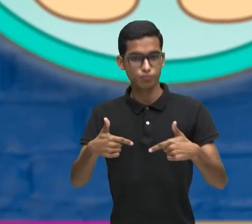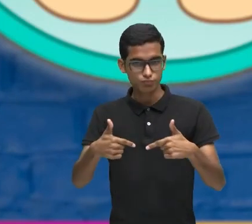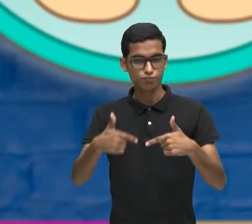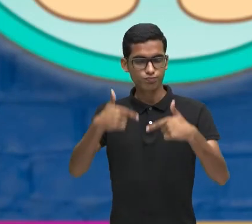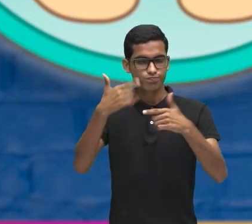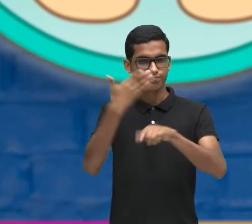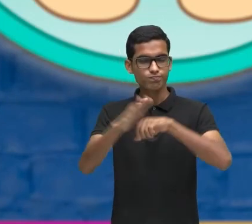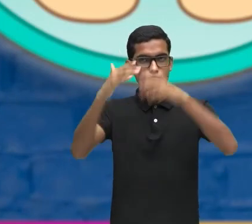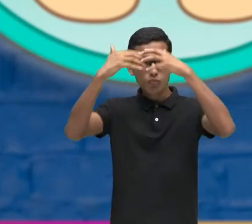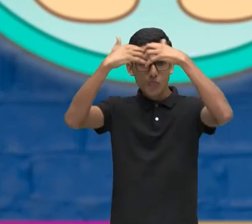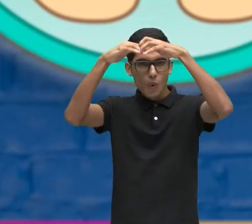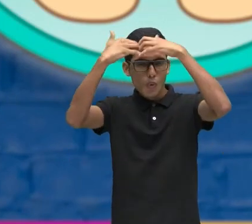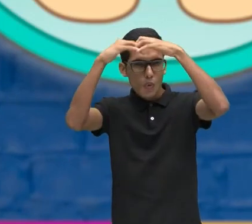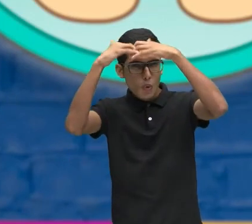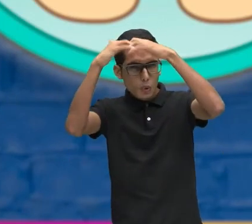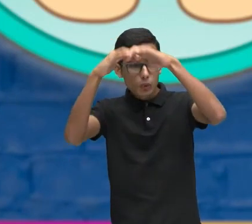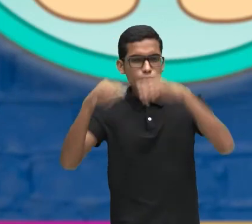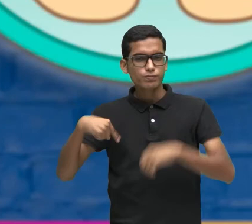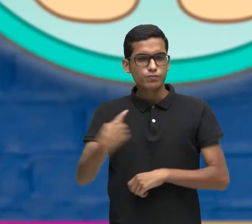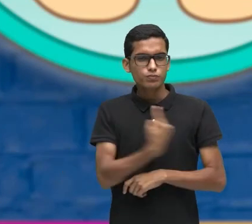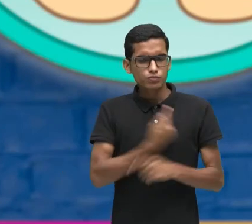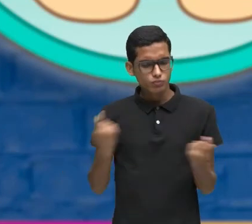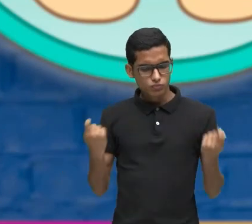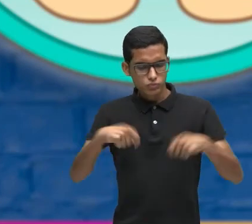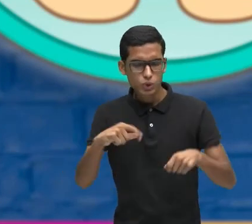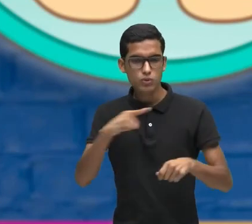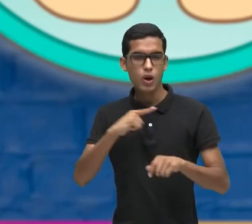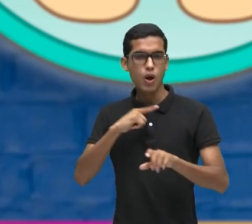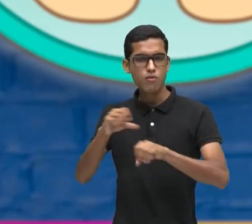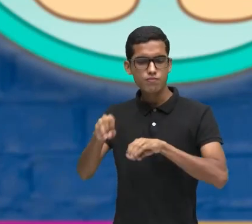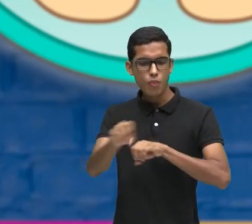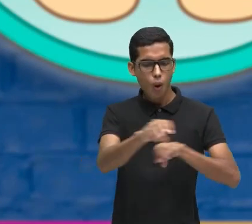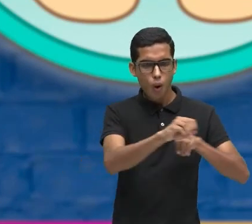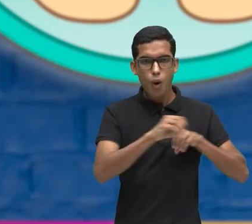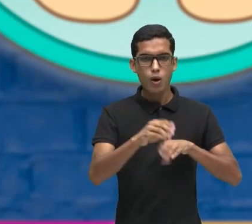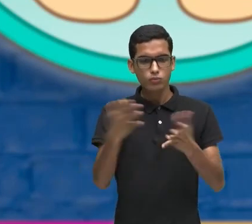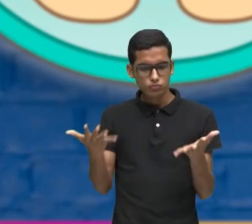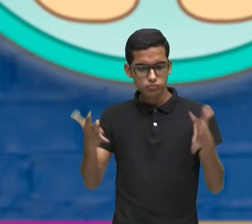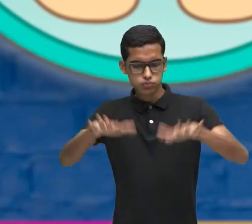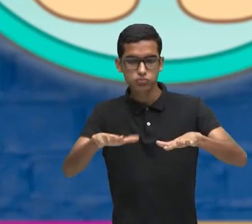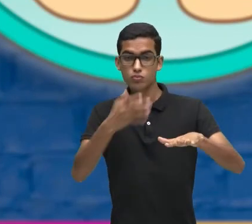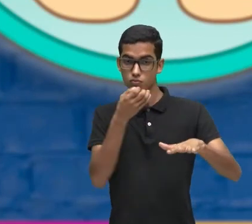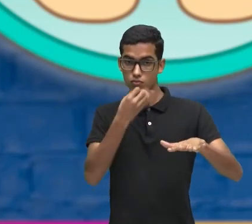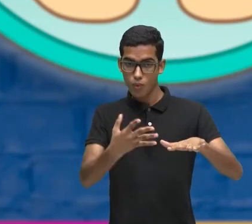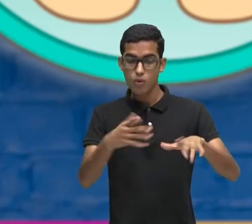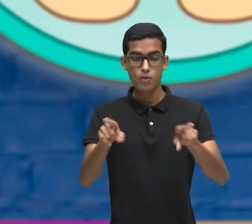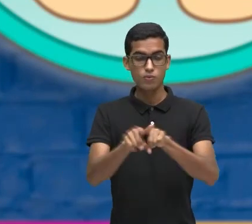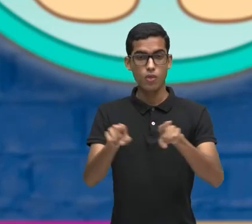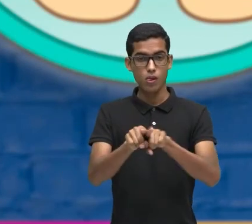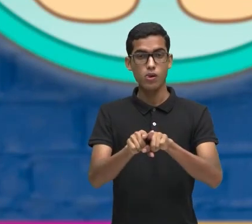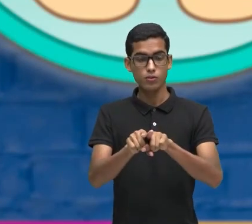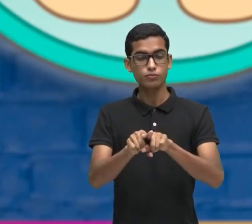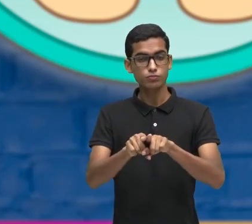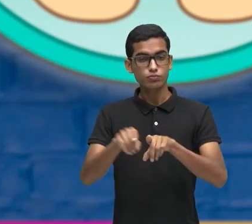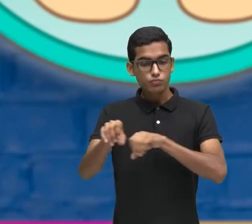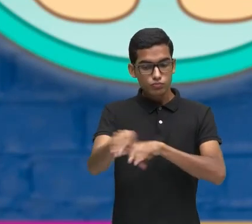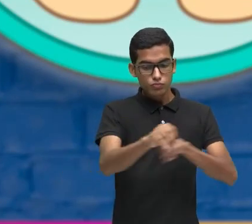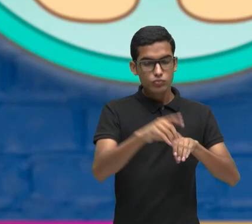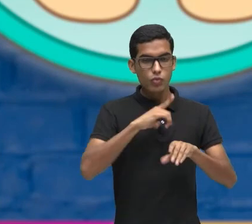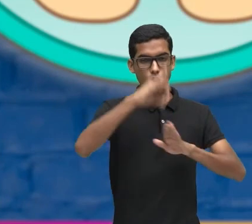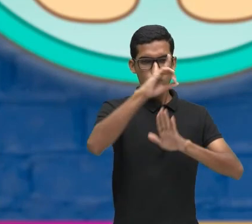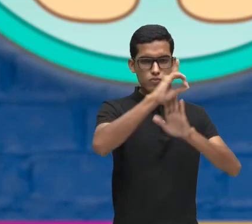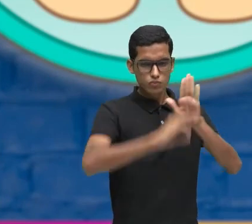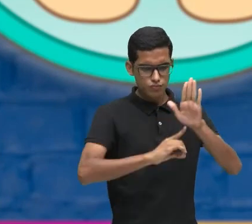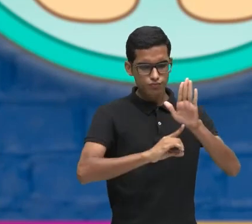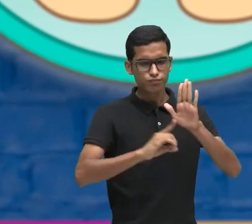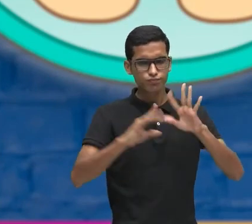cérebro Para que nós possamos ter uma educação mais inclusiva Uma educação que tenha o direito